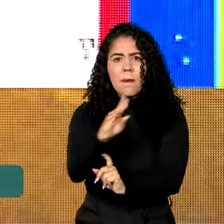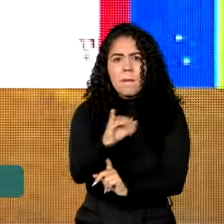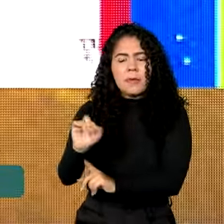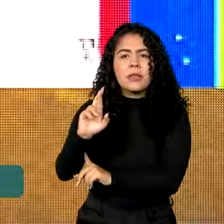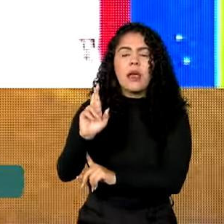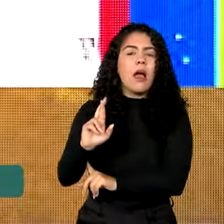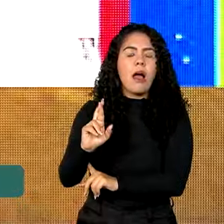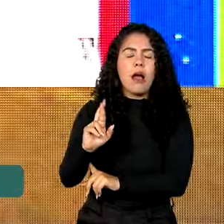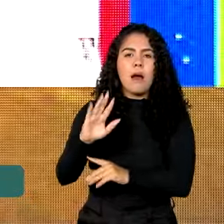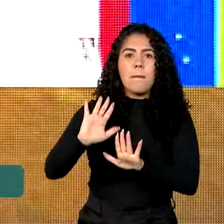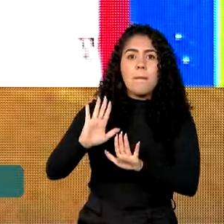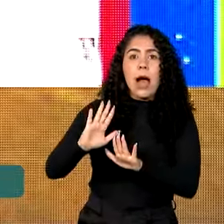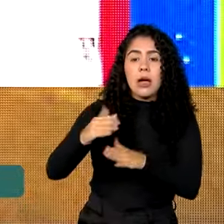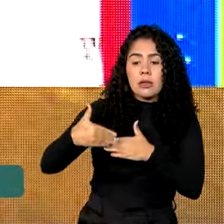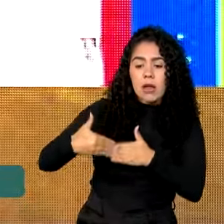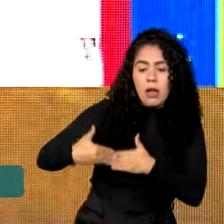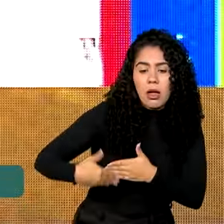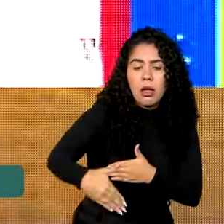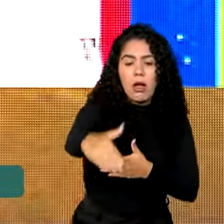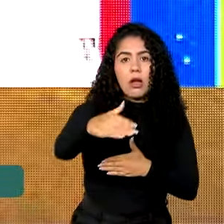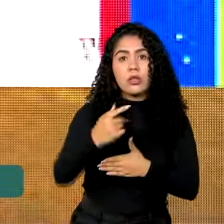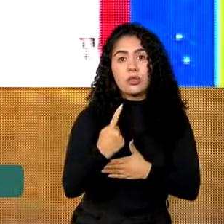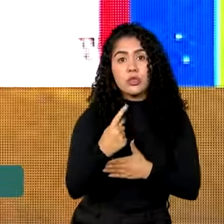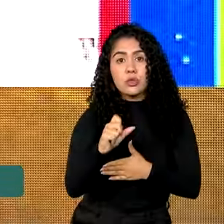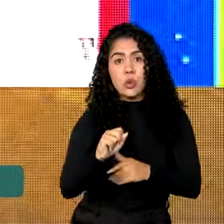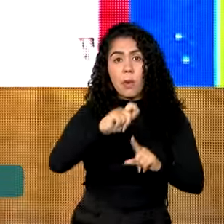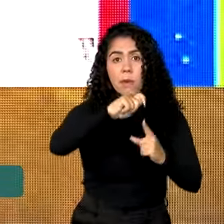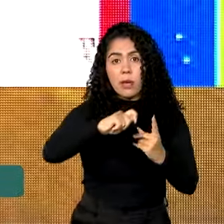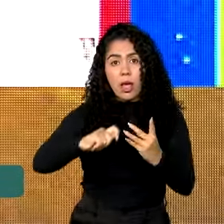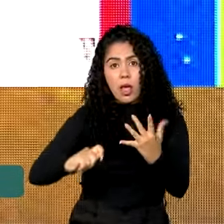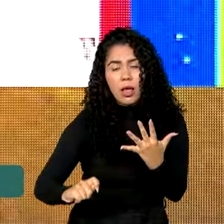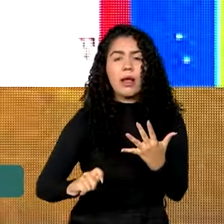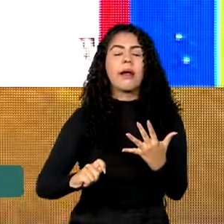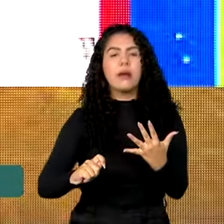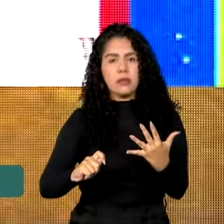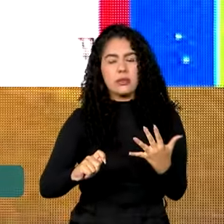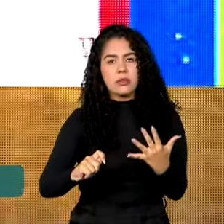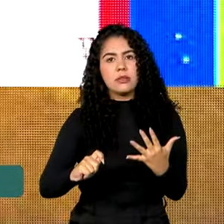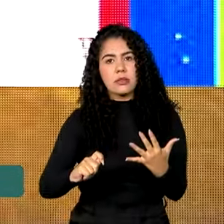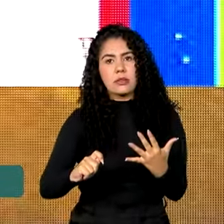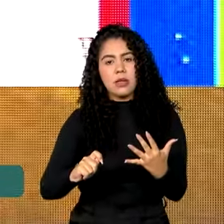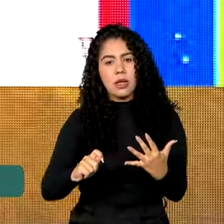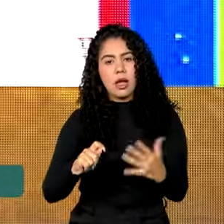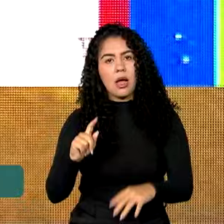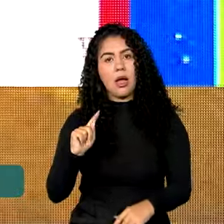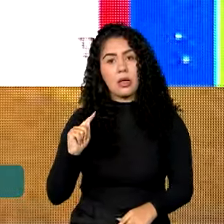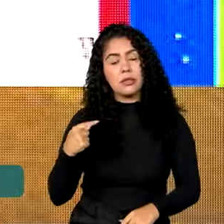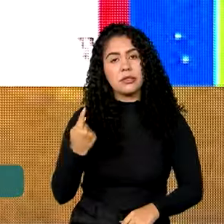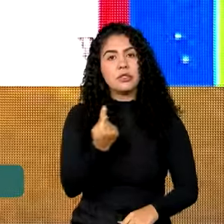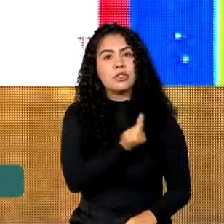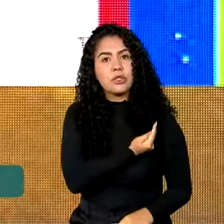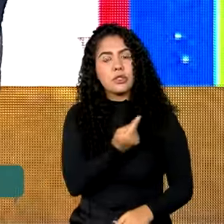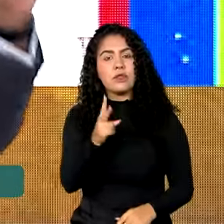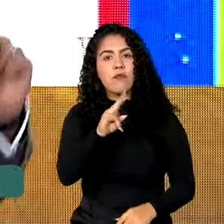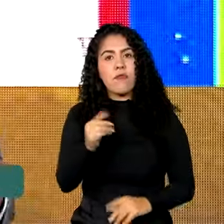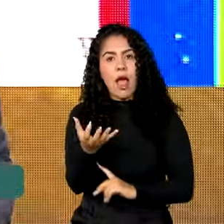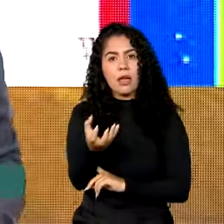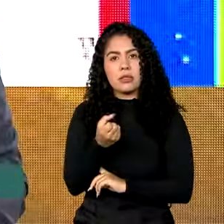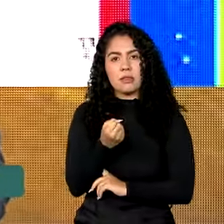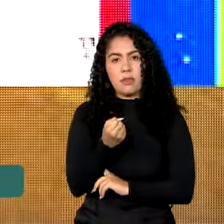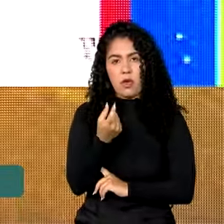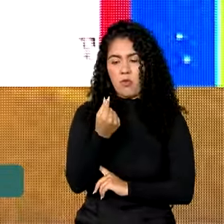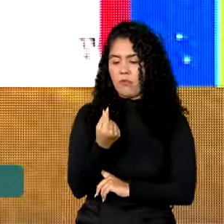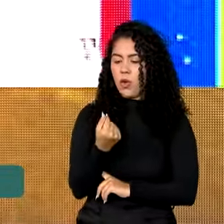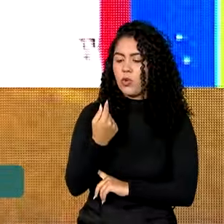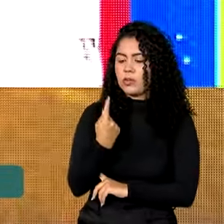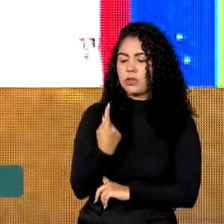18 meses, nós vamos receber uma quantia de 18 bilhões de